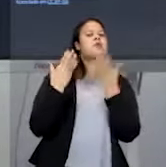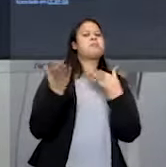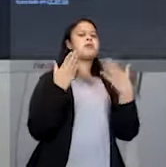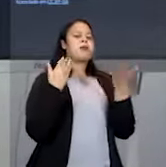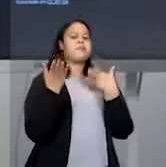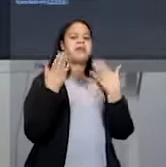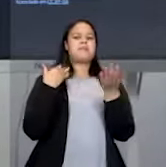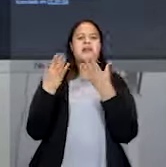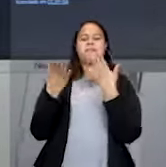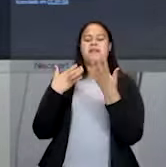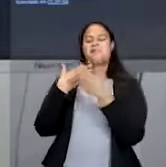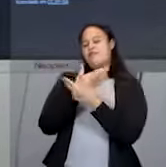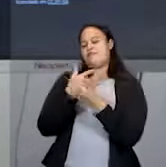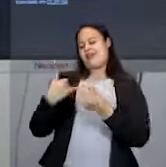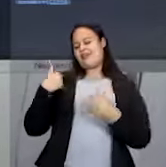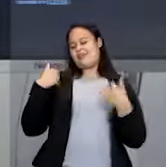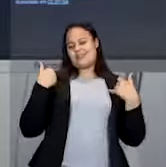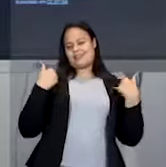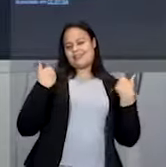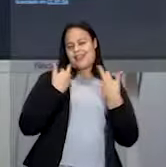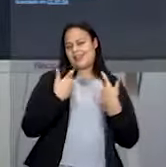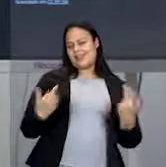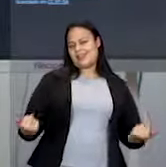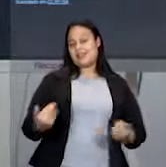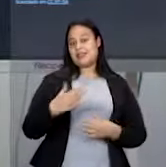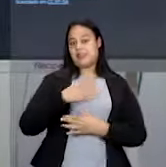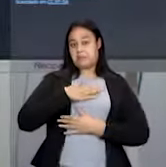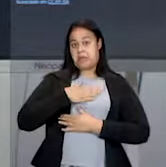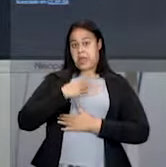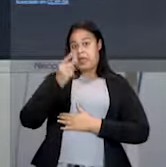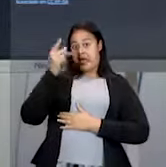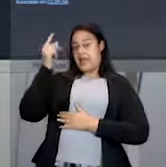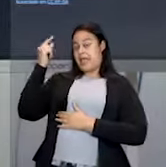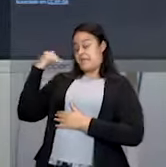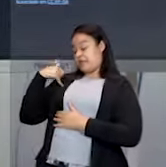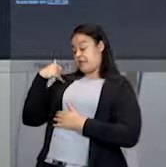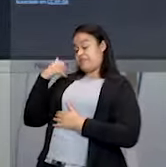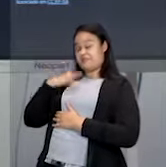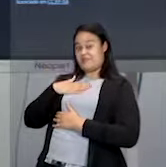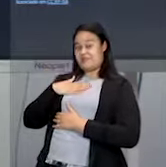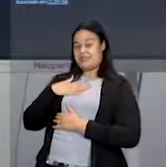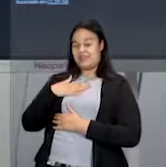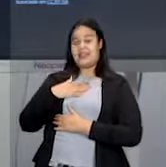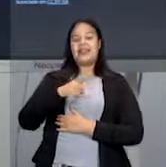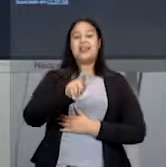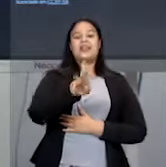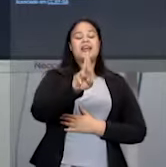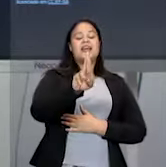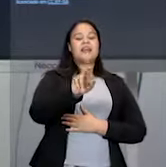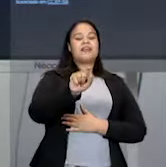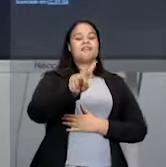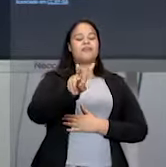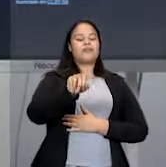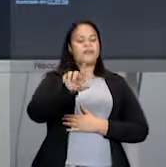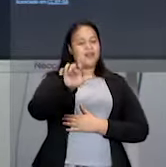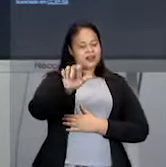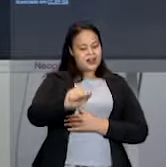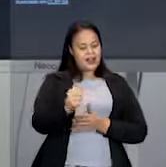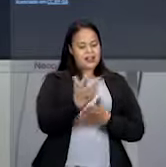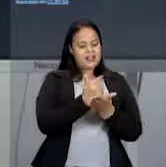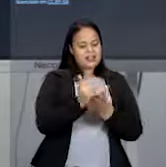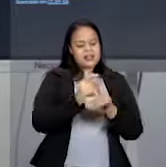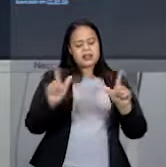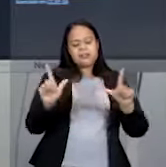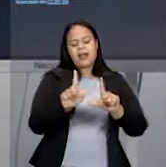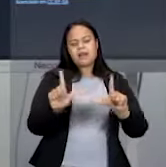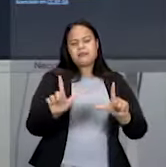várias idades. Na minha época, a gente falava gravura para pequenos desenhos, né? Olha